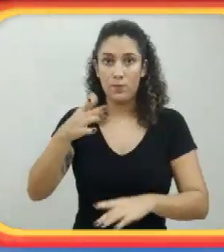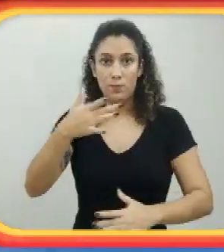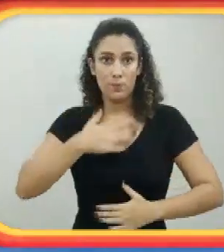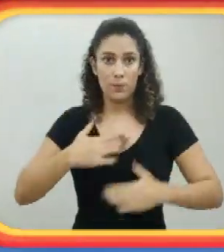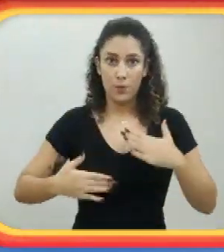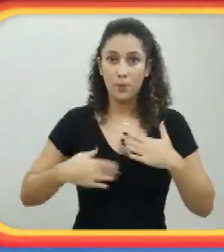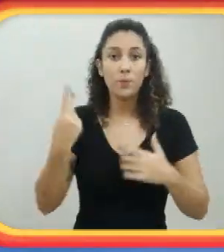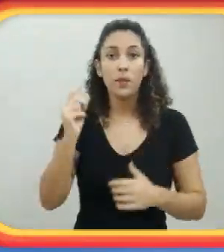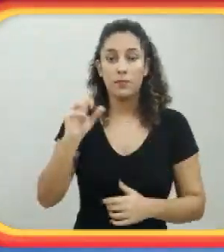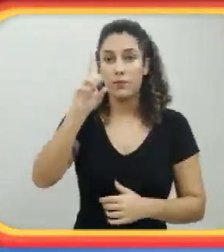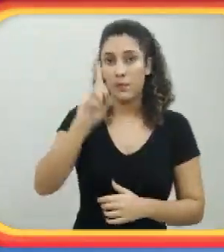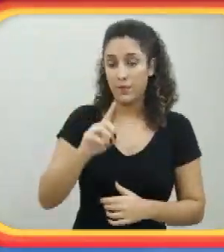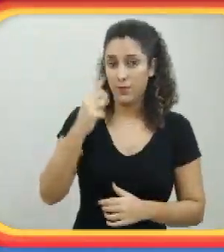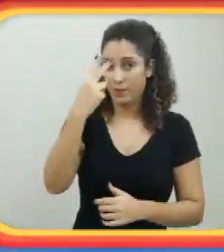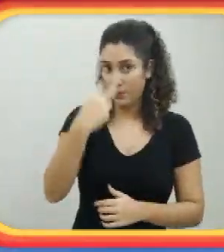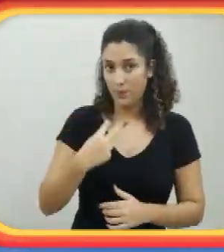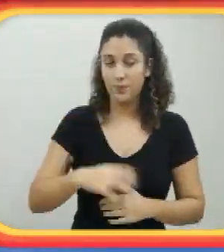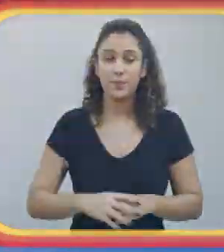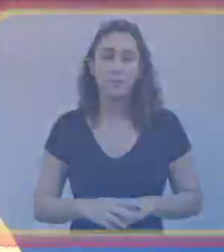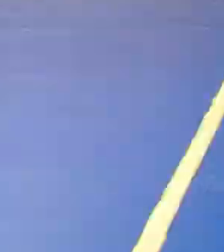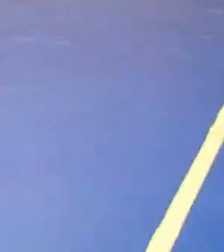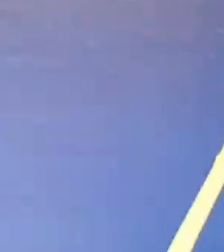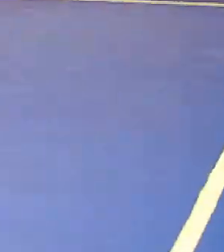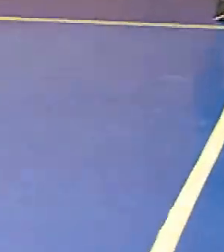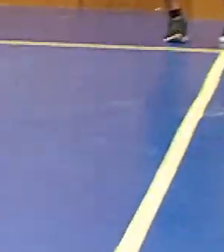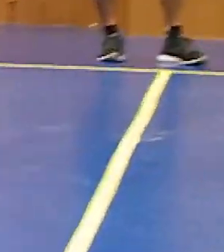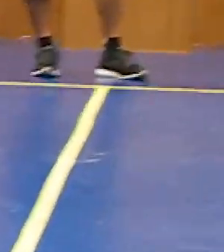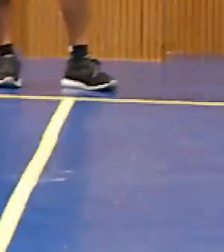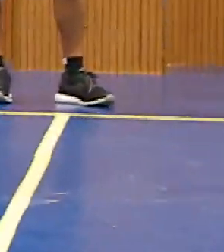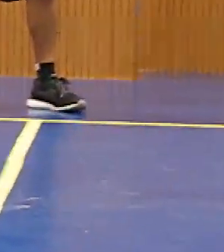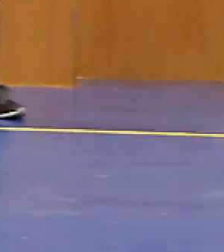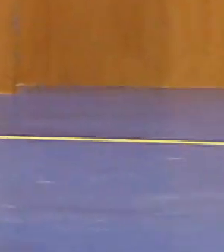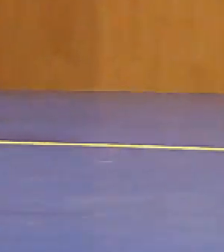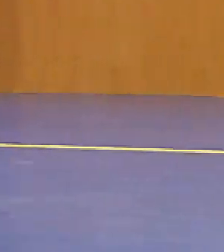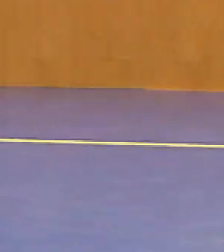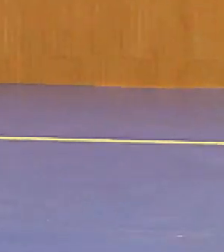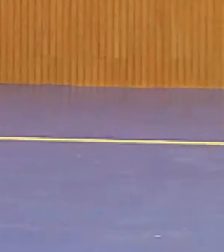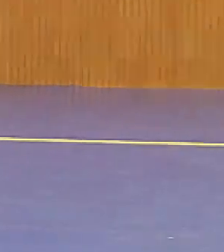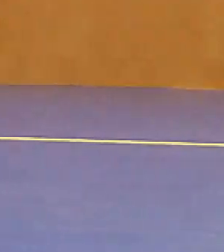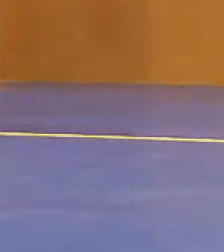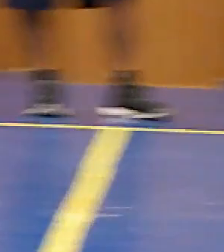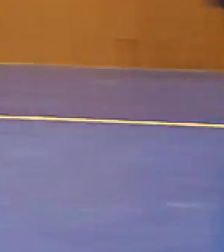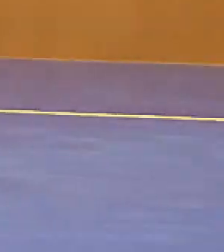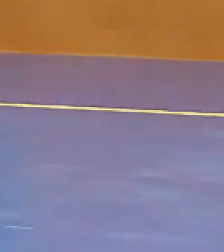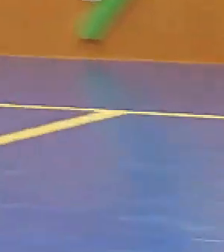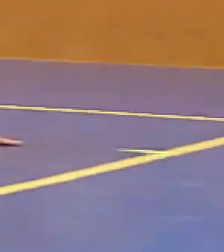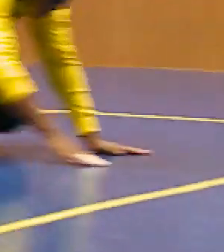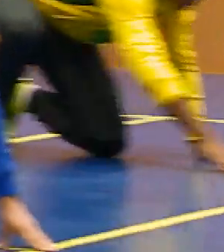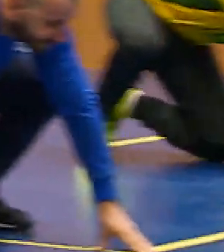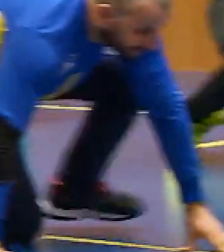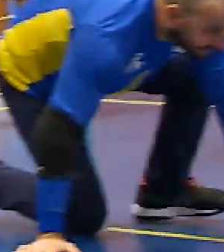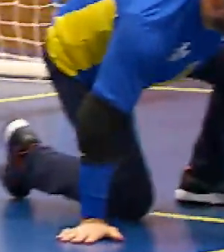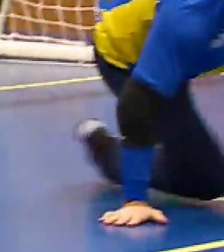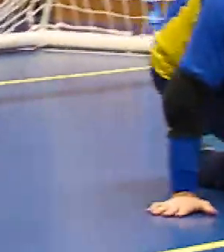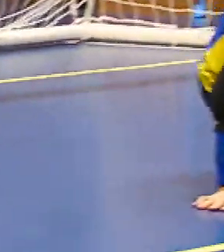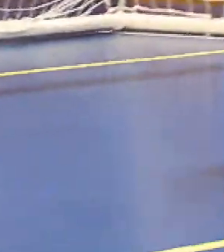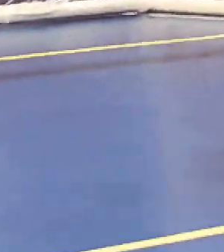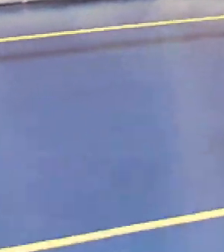esporte de alta performance para a pessoa com deficiência visual. O jogador gira o corpo, arremessa a bola, anda para trás e agacha na frente do gol.